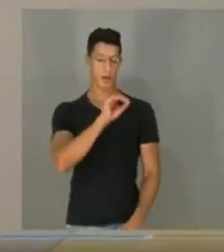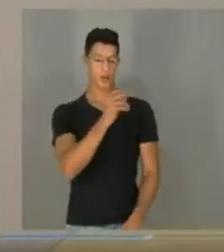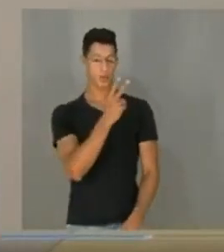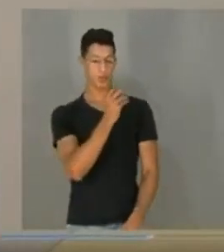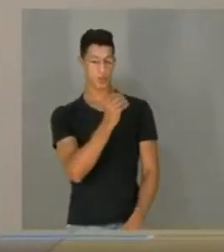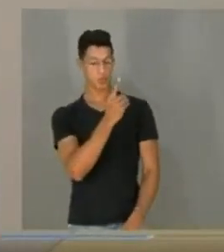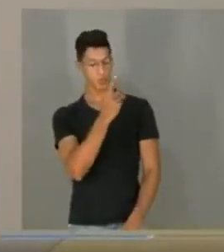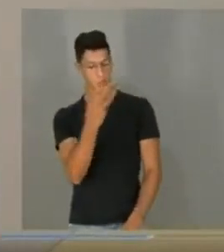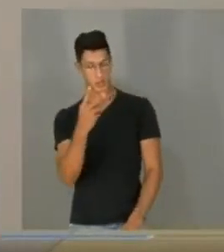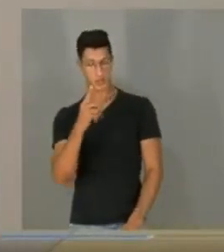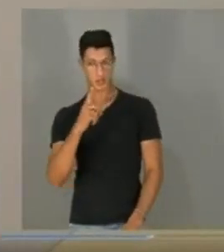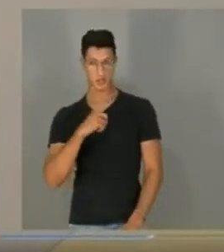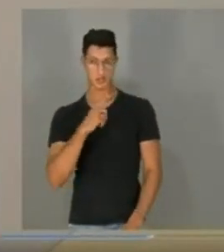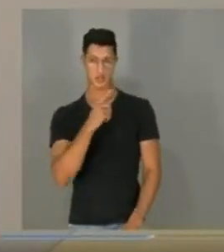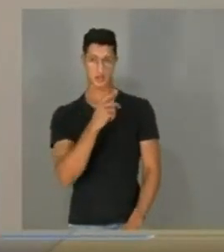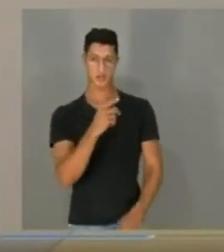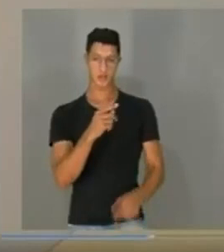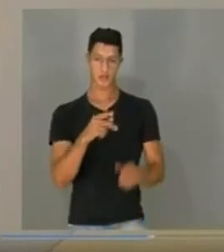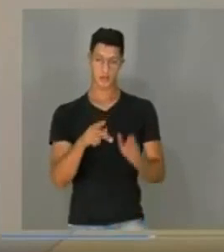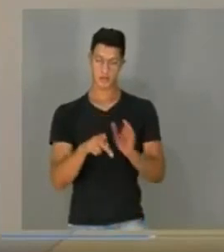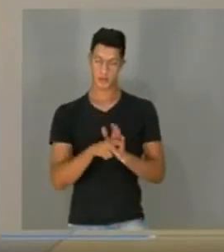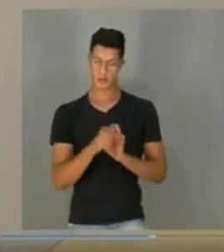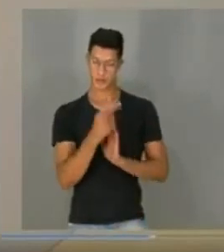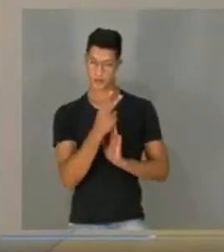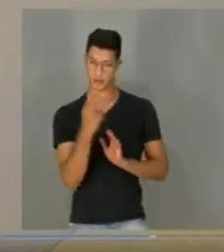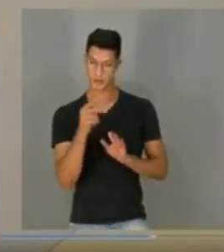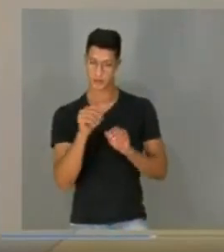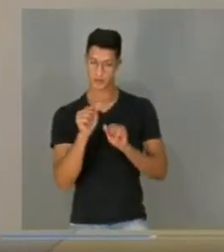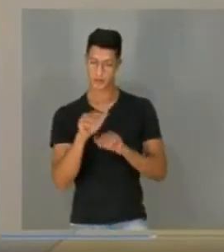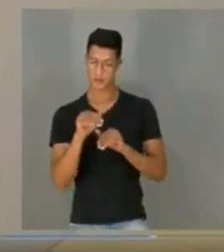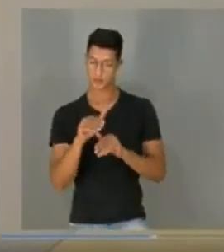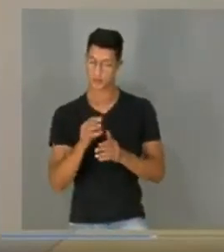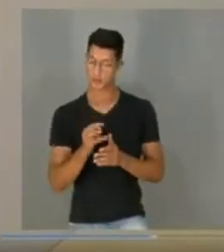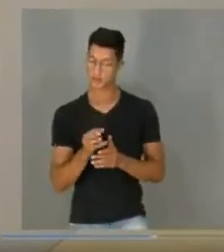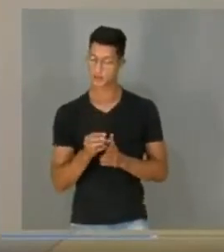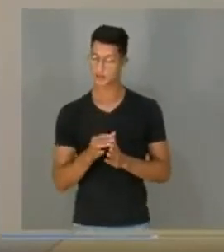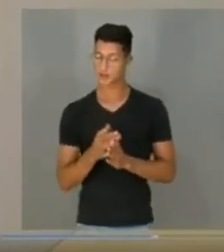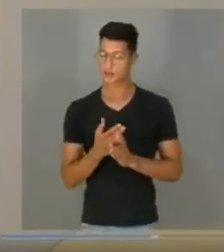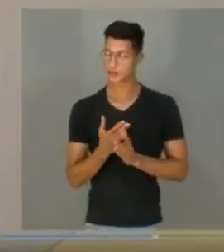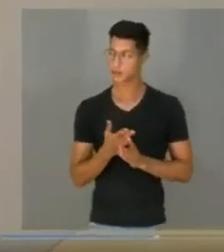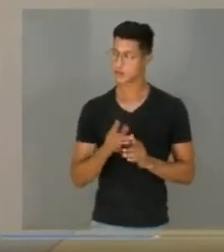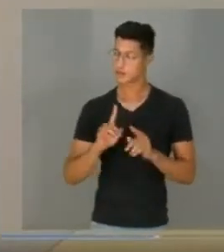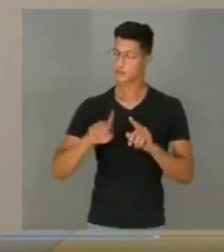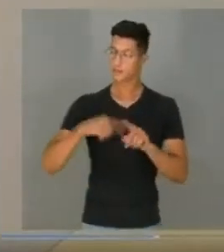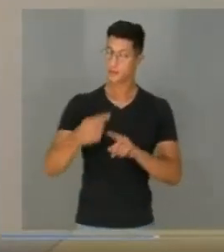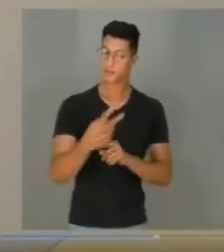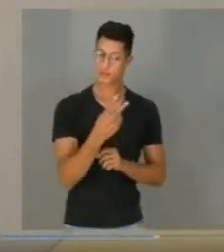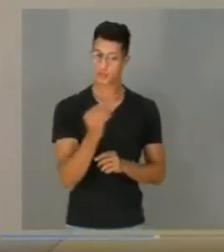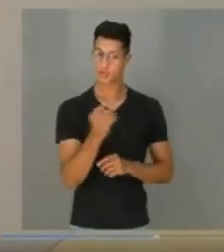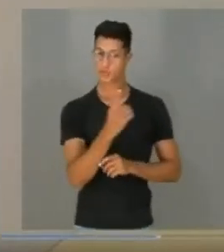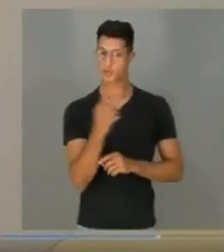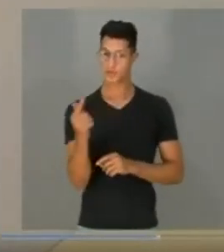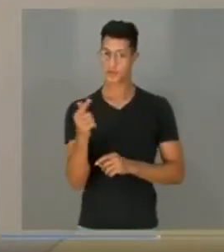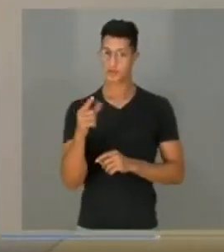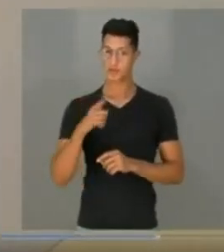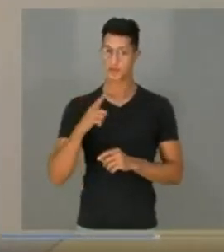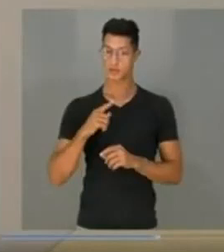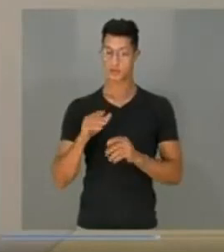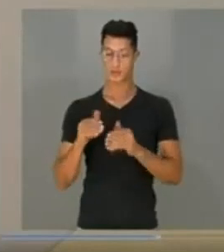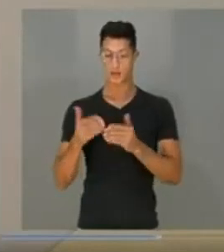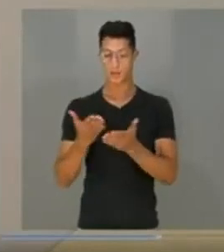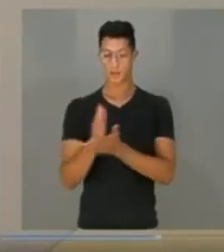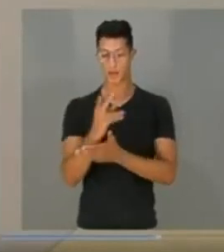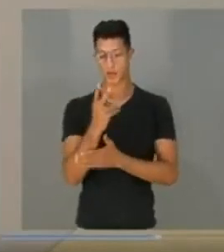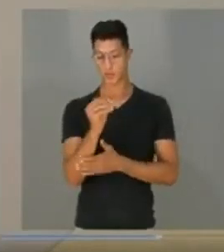a Lei nº 71, do dia 2 de setembro. E depois em 2017, a Lei nº 1 de 2017.